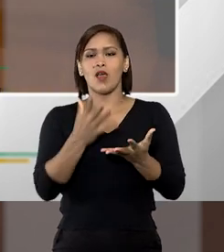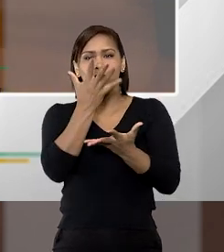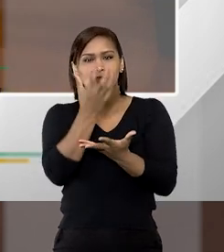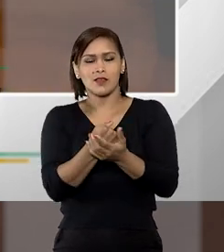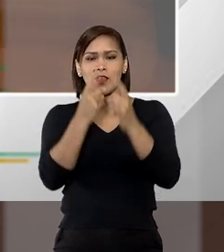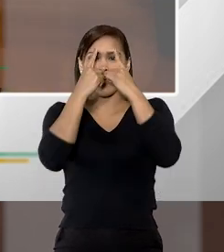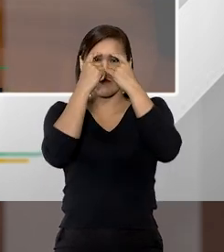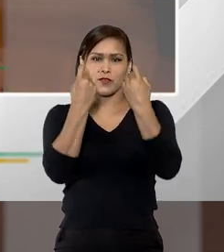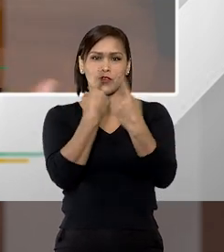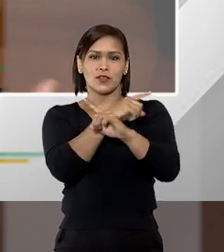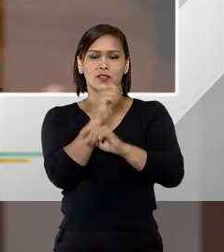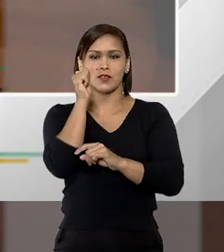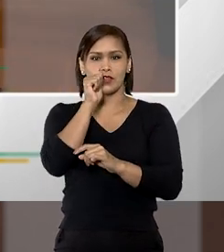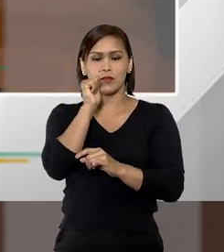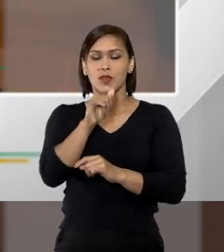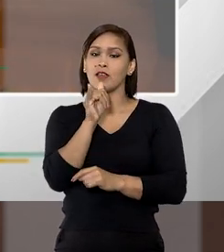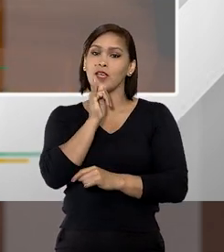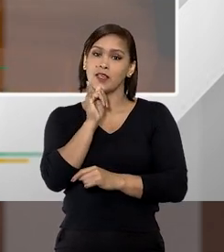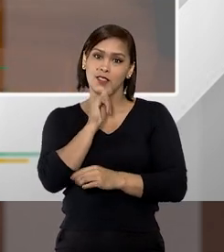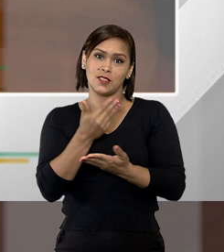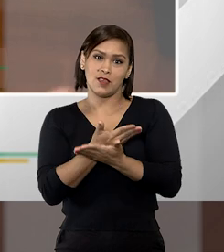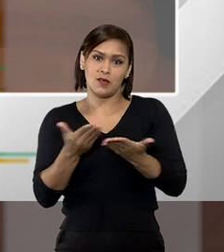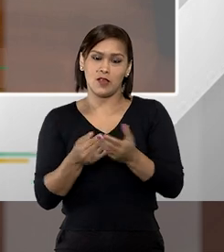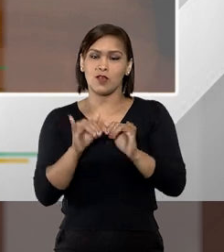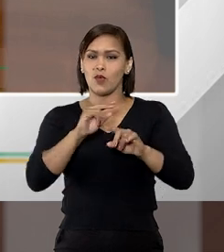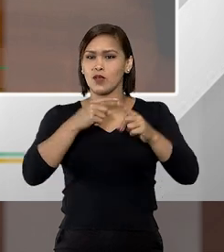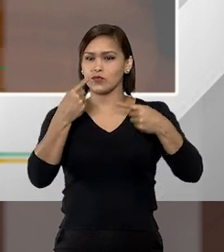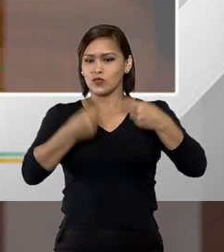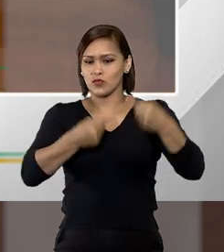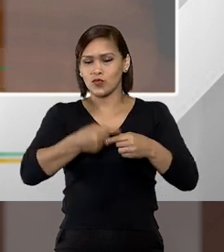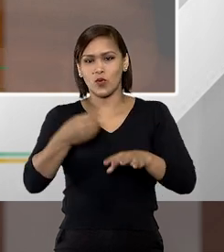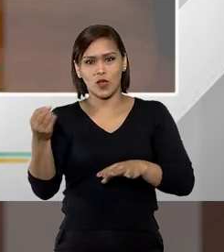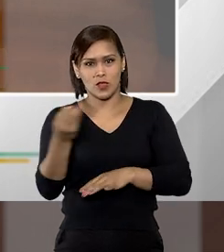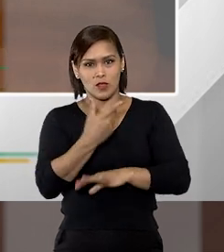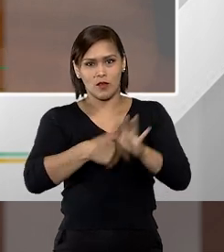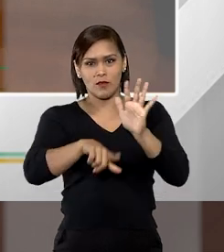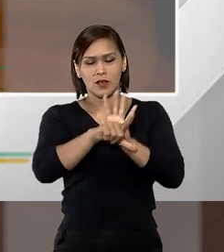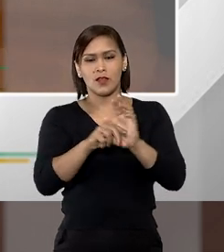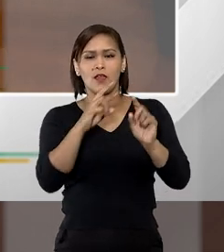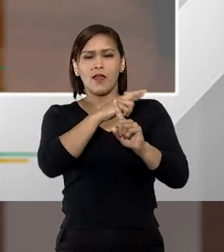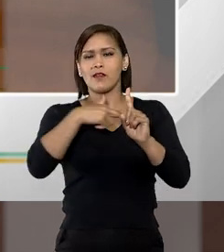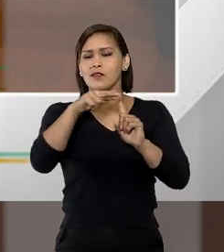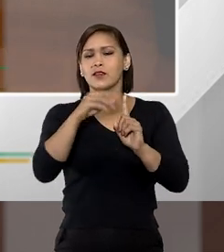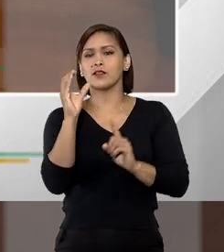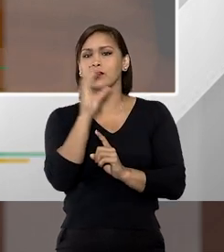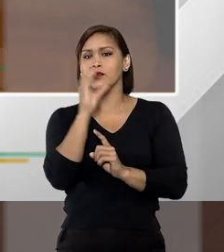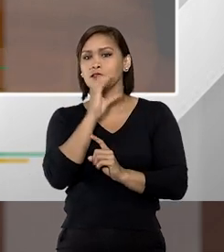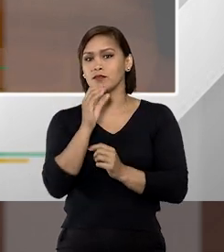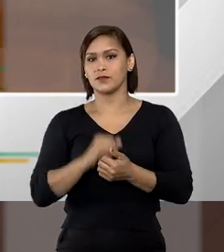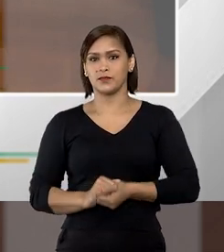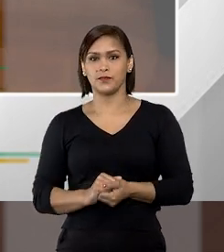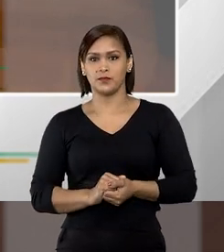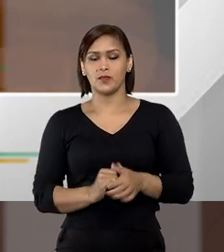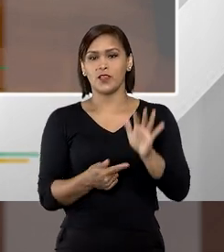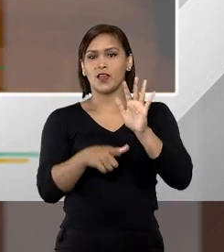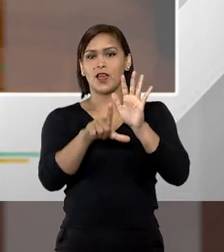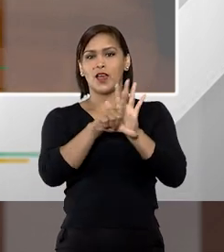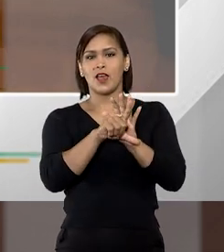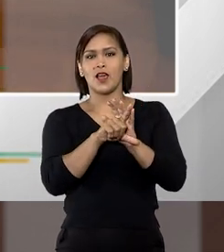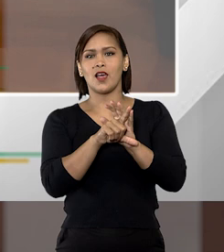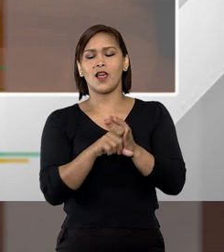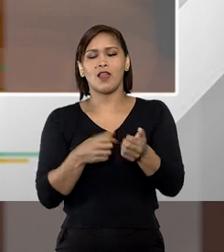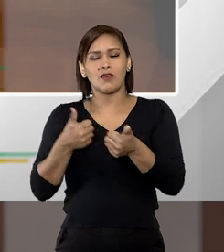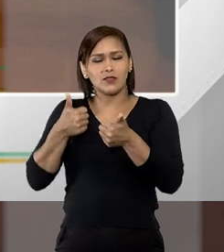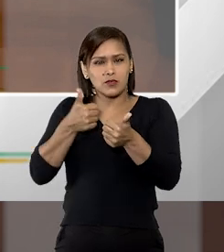relação à violência contra a mulher então por exemplo quando se discute uma outra lei nova só para fazer uma referência muito rápida a lei de